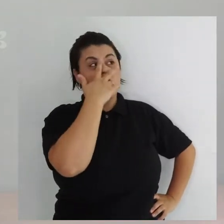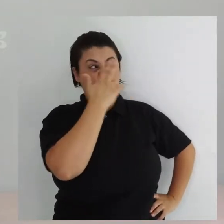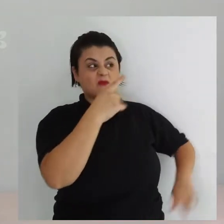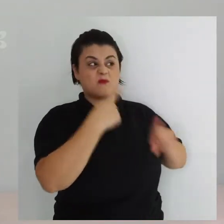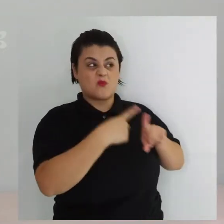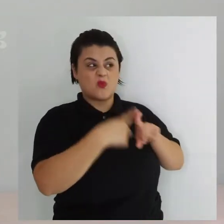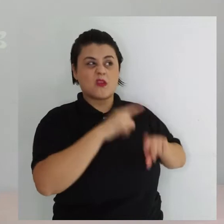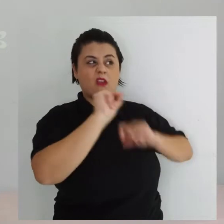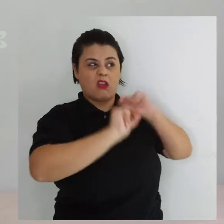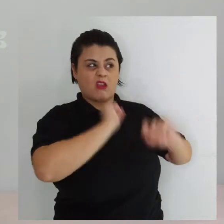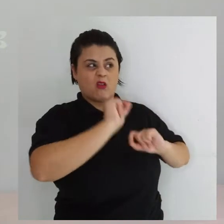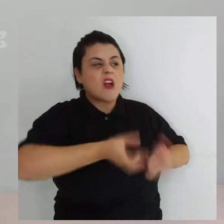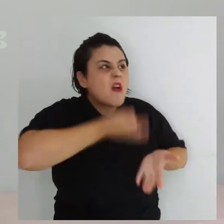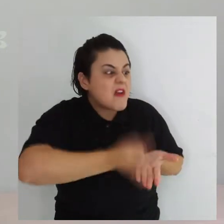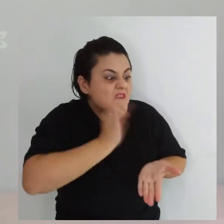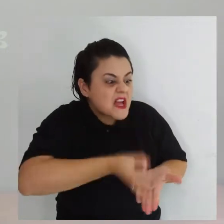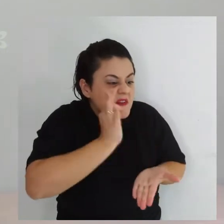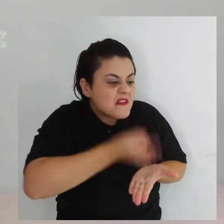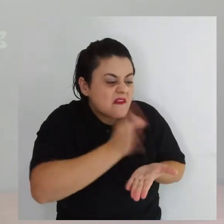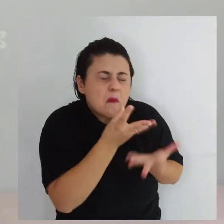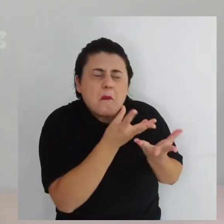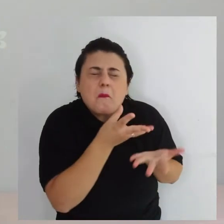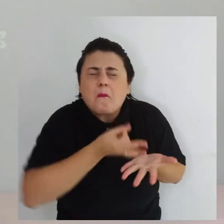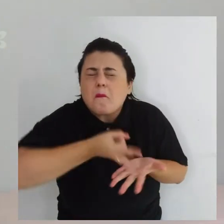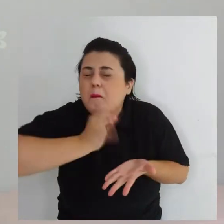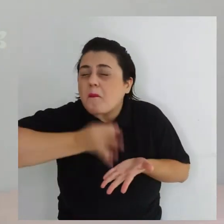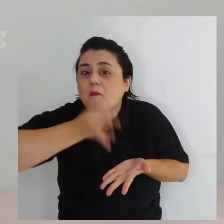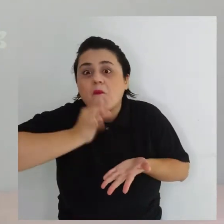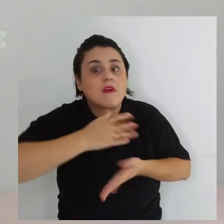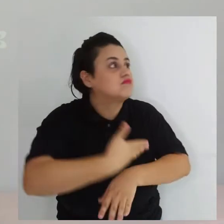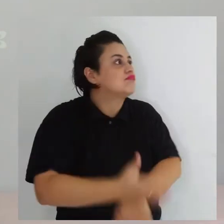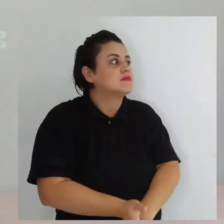Ah, deve ser porque eu tomei muito café quando era pequenina.